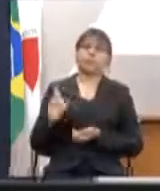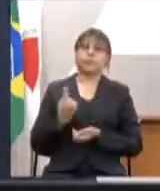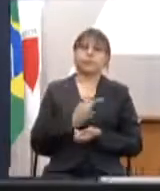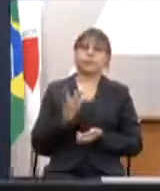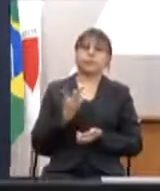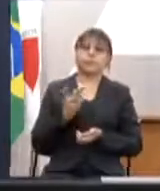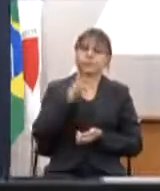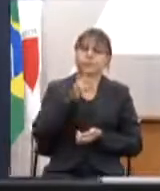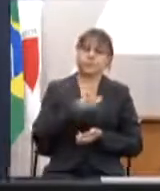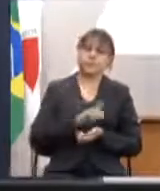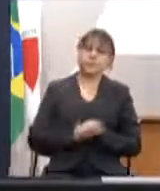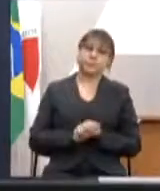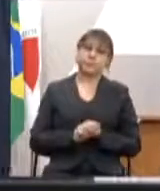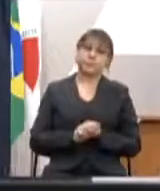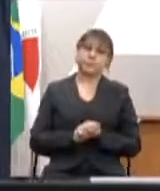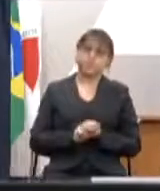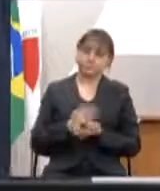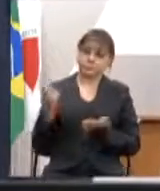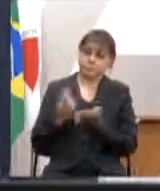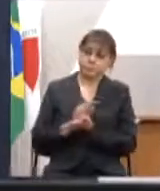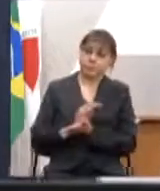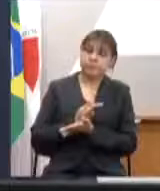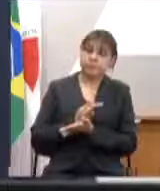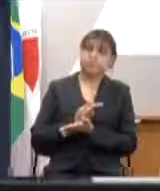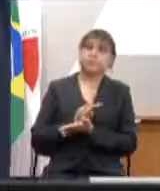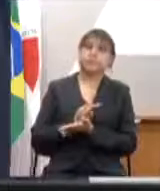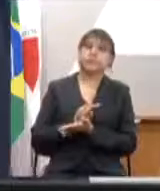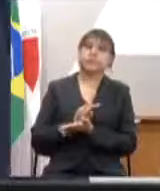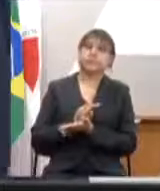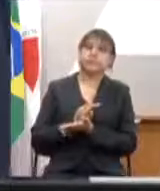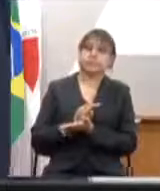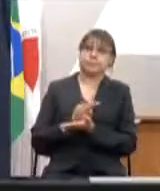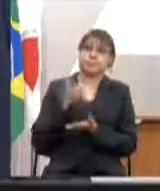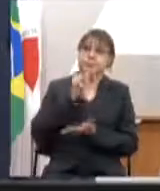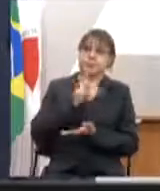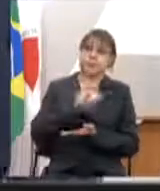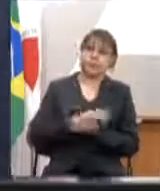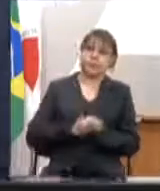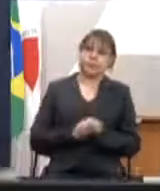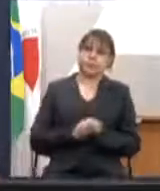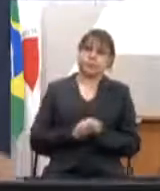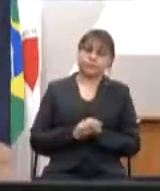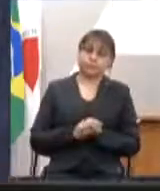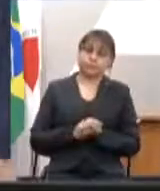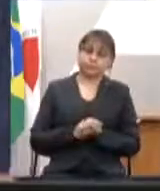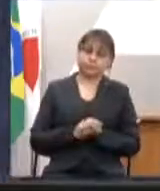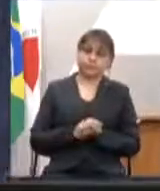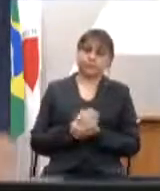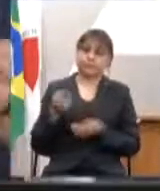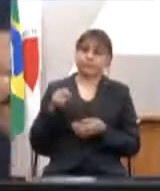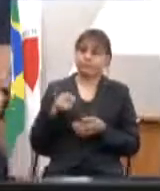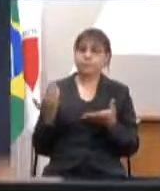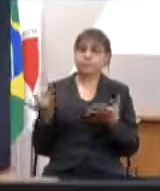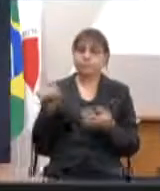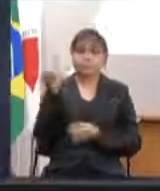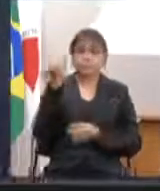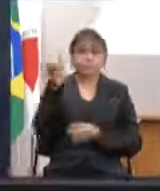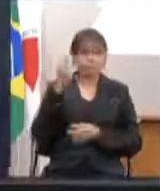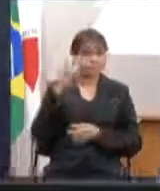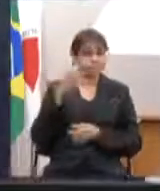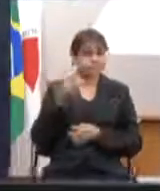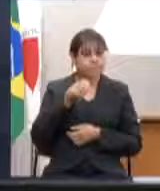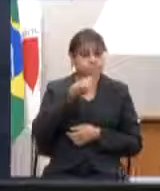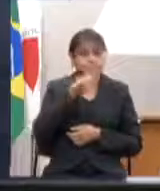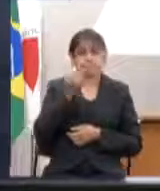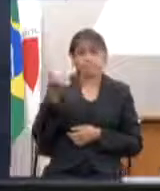possa executar o máximo o máximo que a gente conseguir essa para mim é a emenda que deveria em primeiro plano